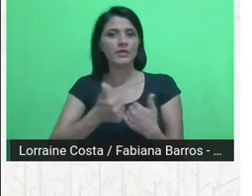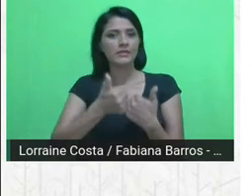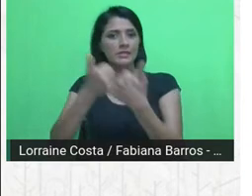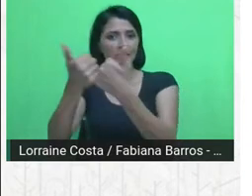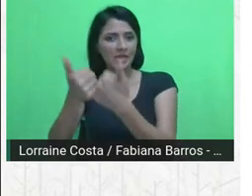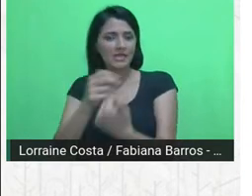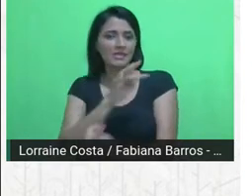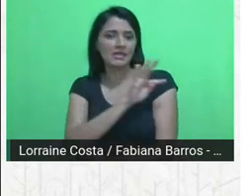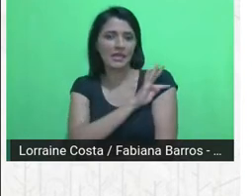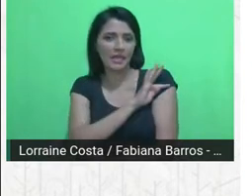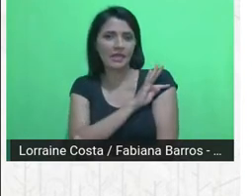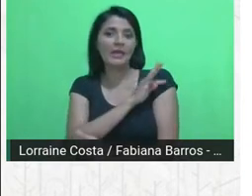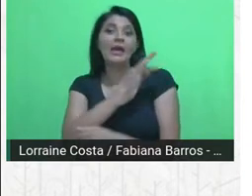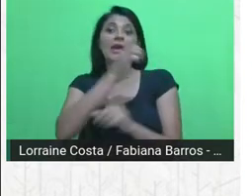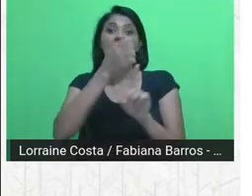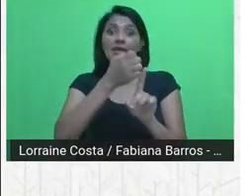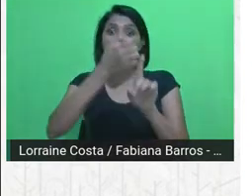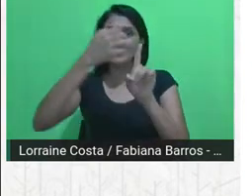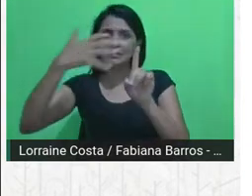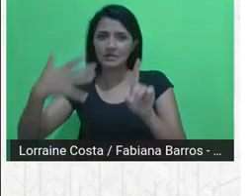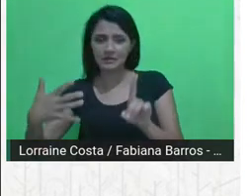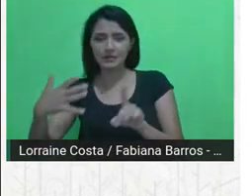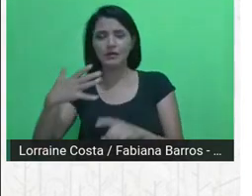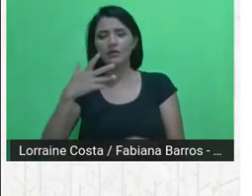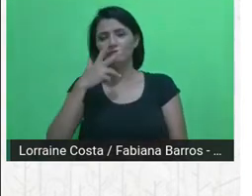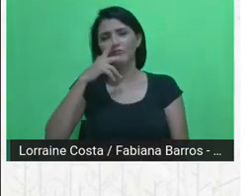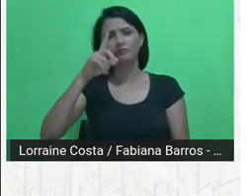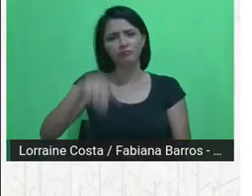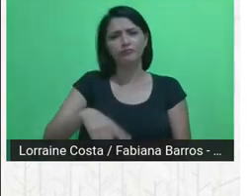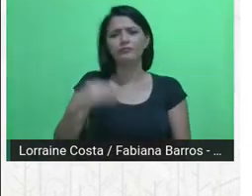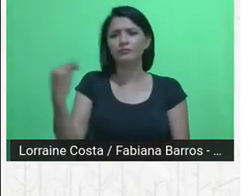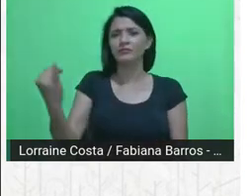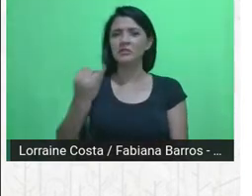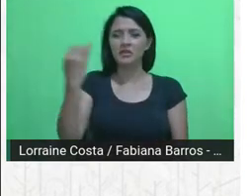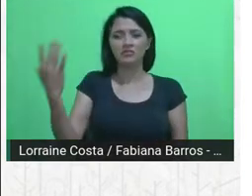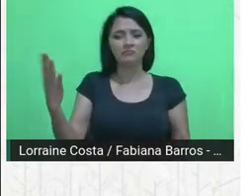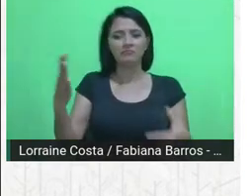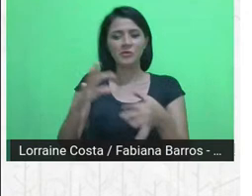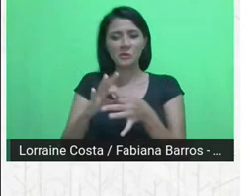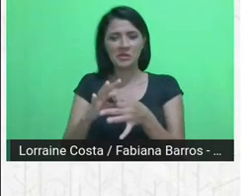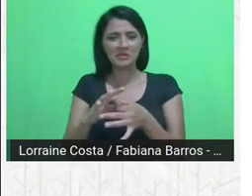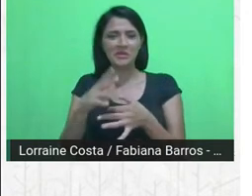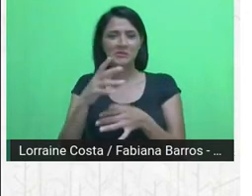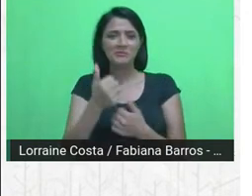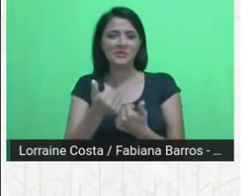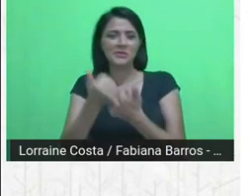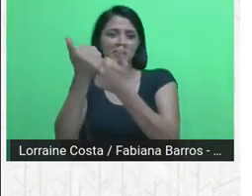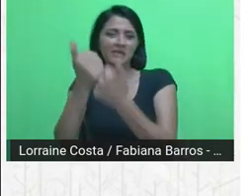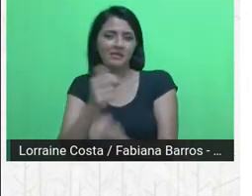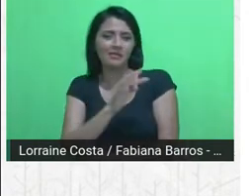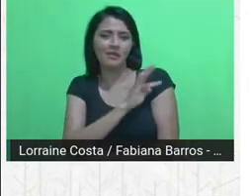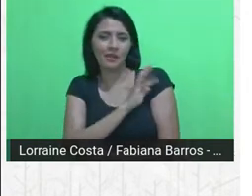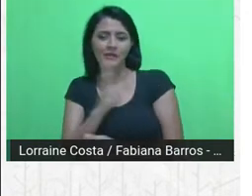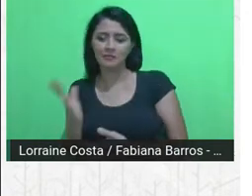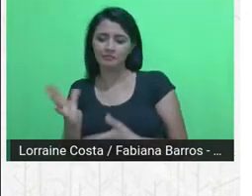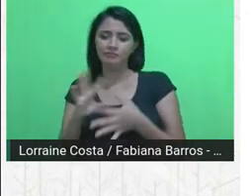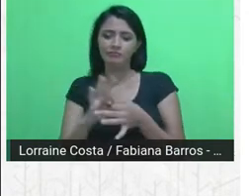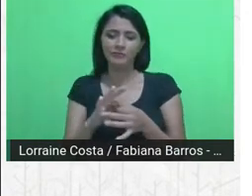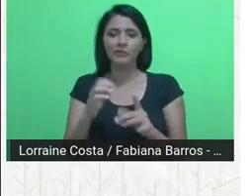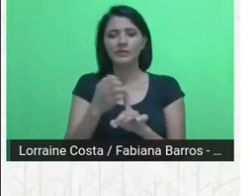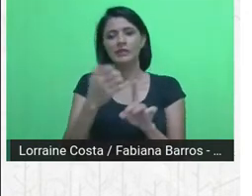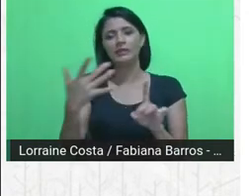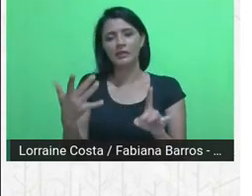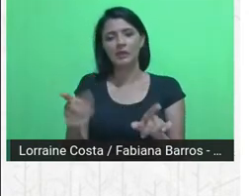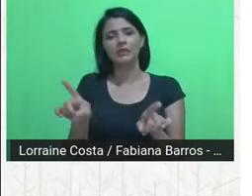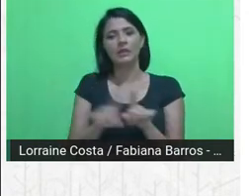extensão, achei muito importante fazer essa vinculação da assessoria técnica com a extensão, e apresentar algumas